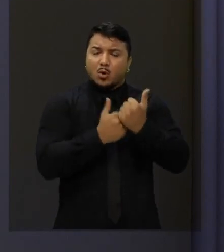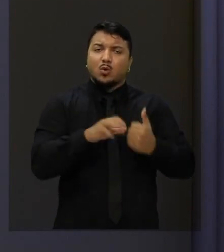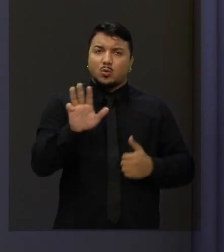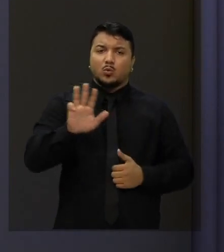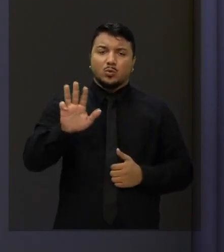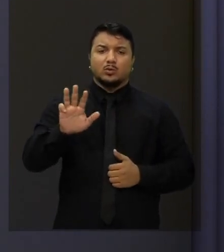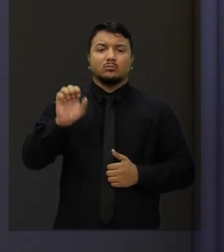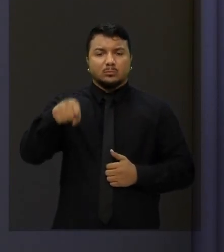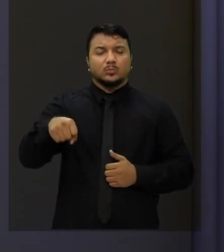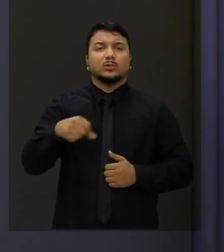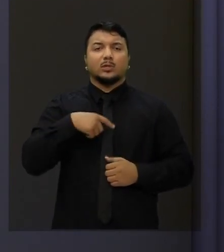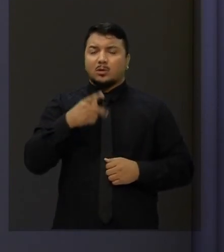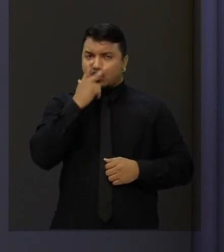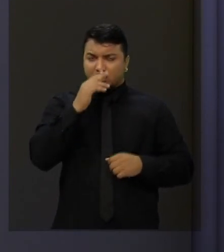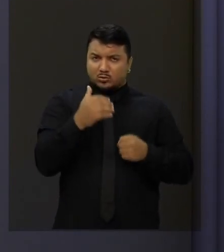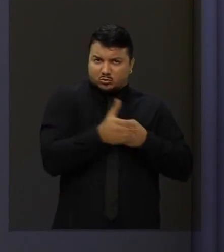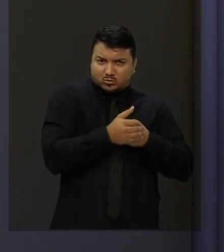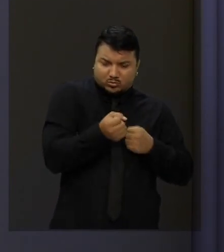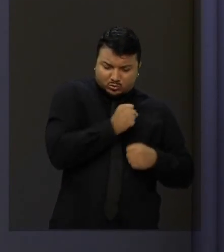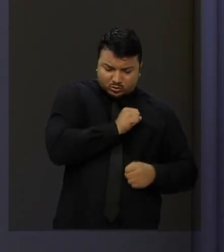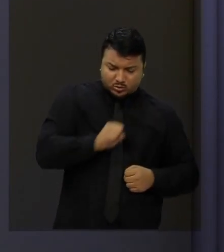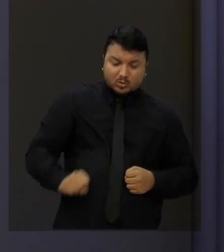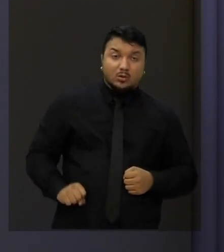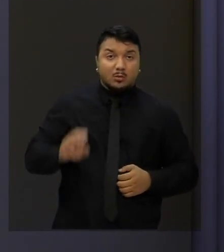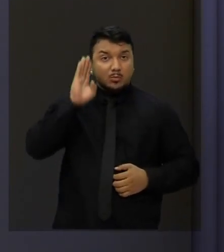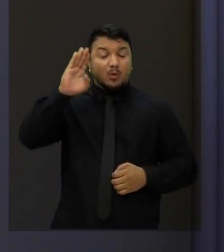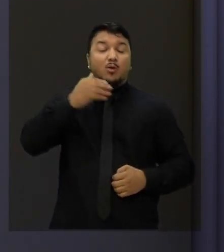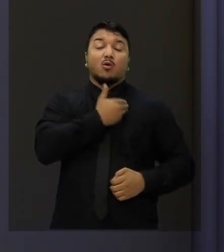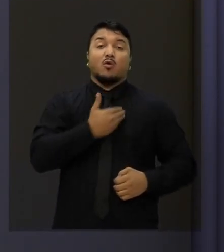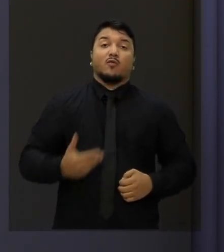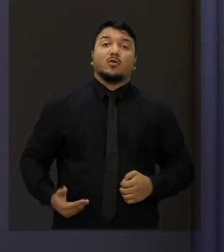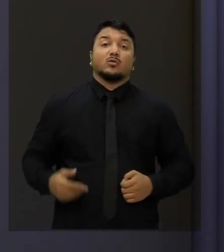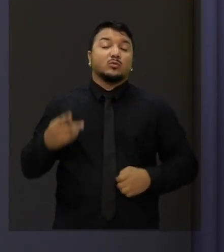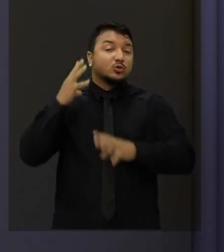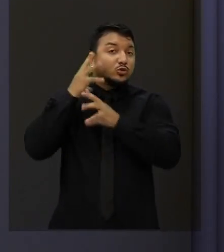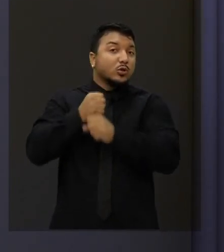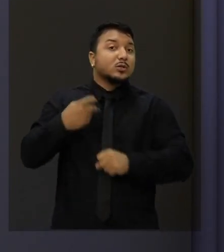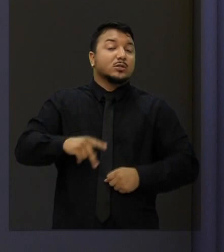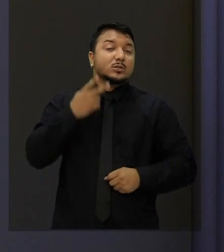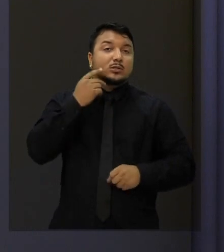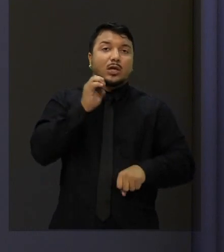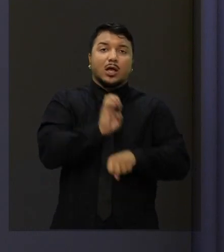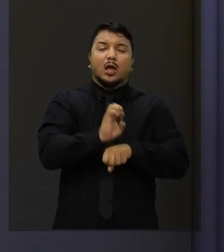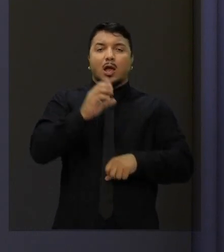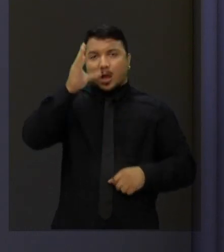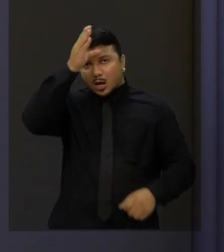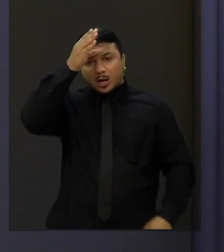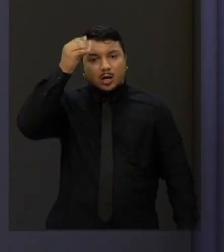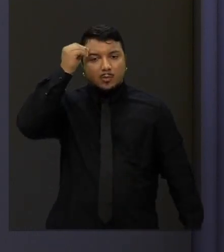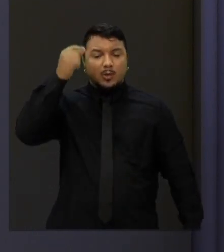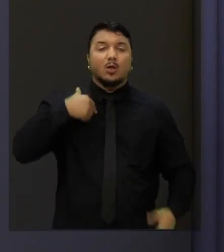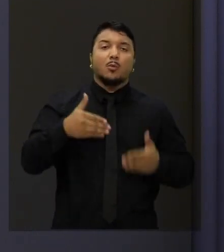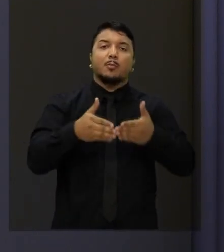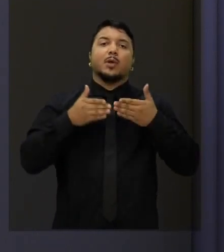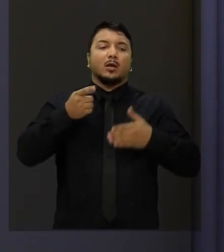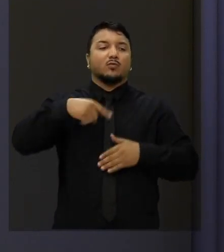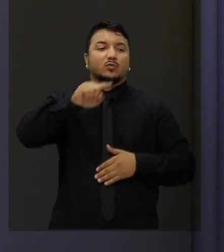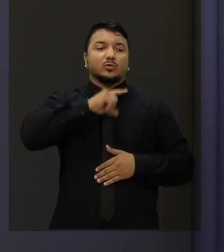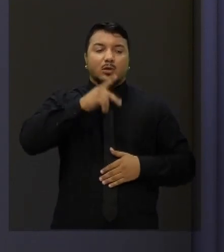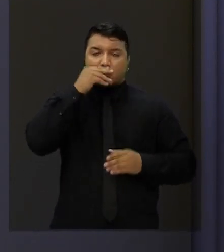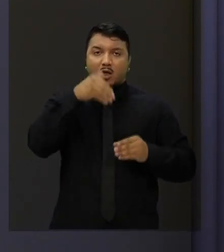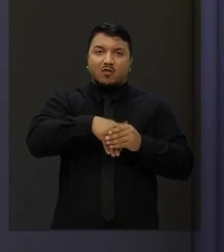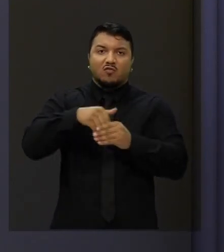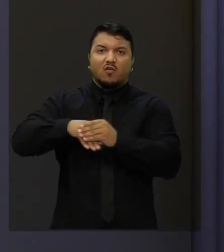escondo o meu candidato a senador, que é o maior governador da história, na minha opinião, do Estado, Camilo Santana. Aqui eu peço a você que nós possamos dar uma grande